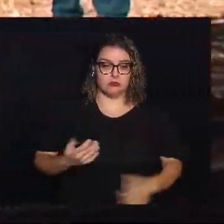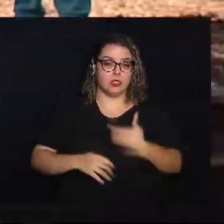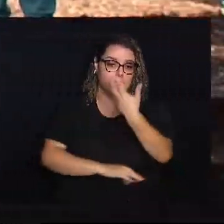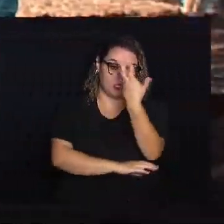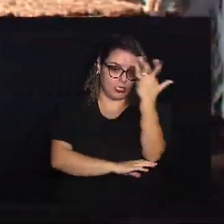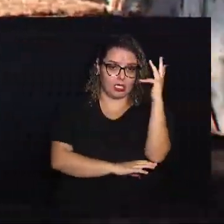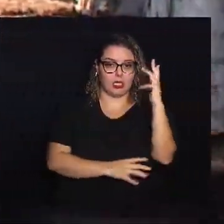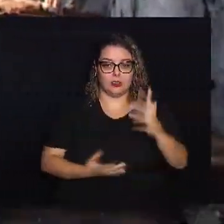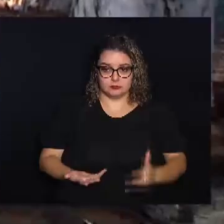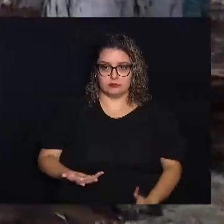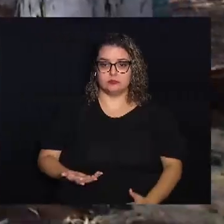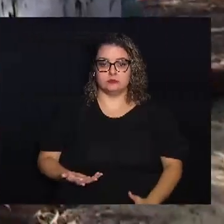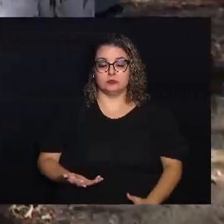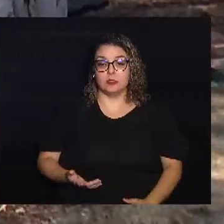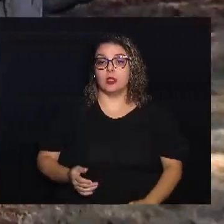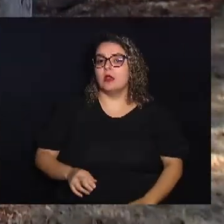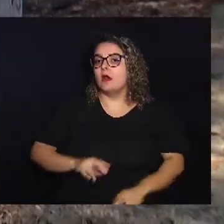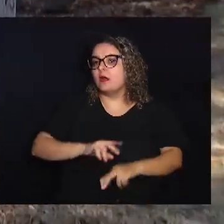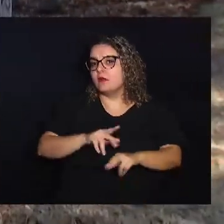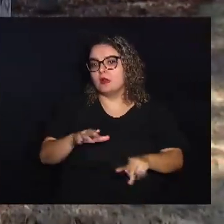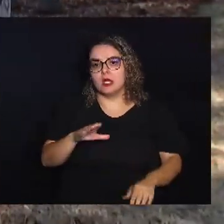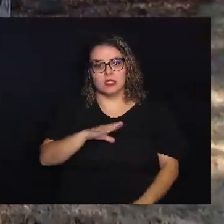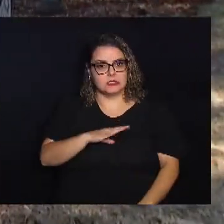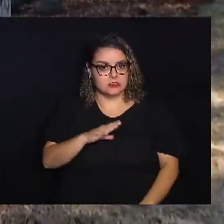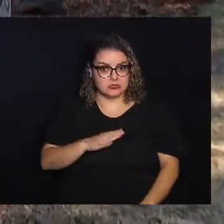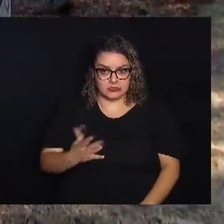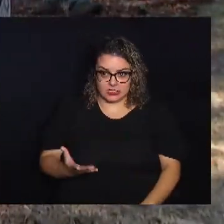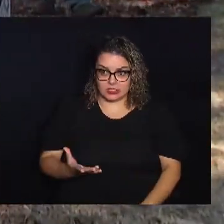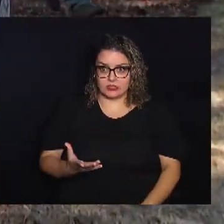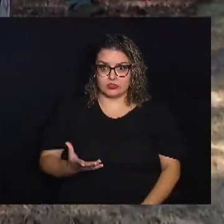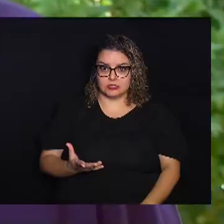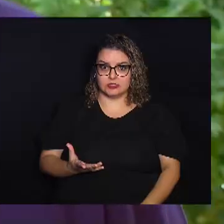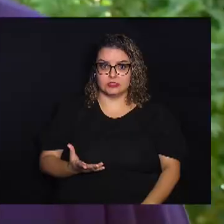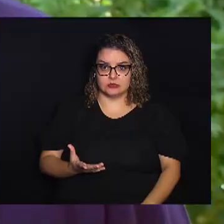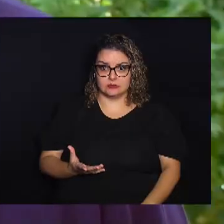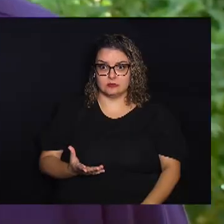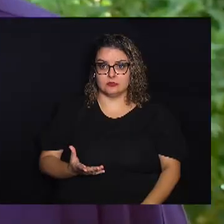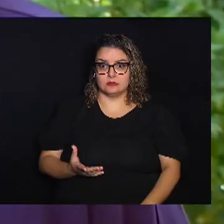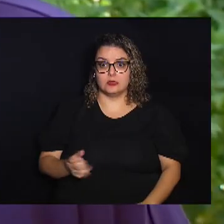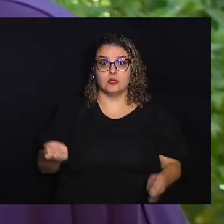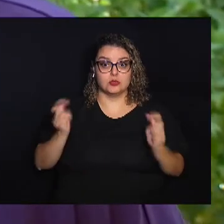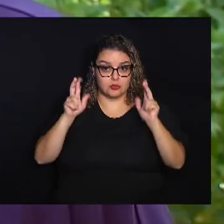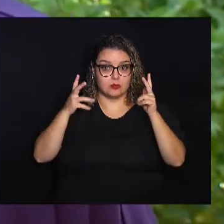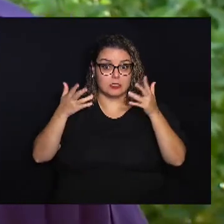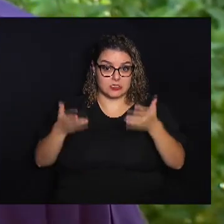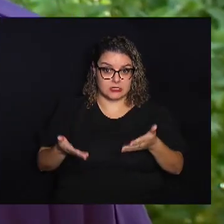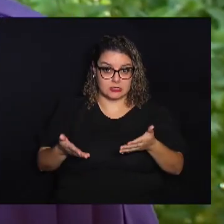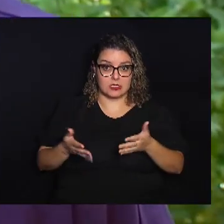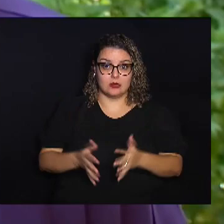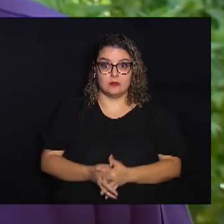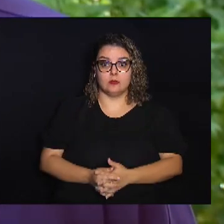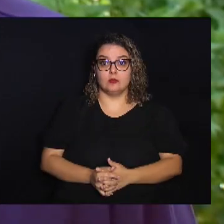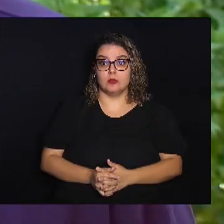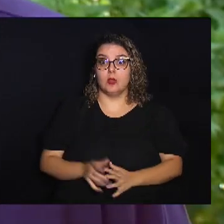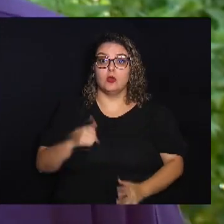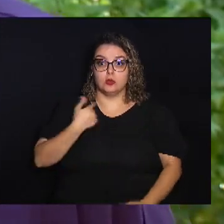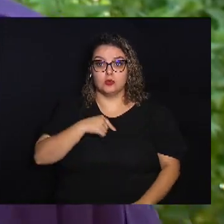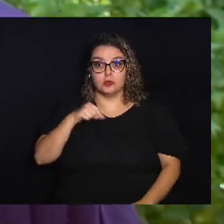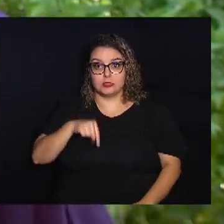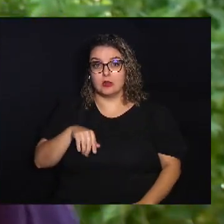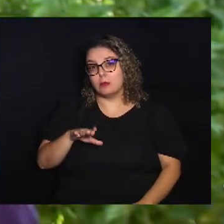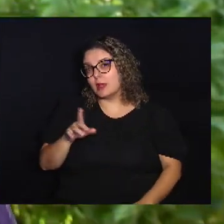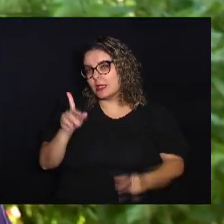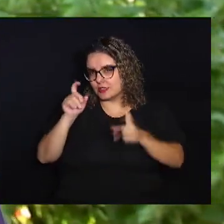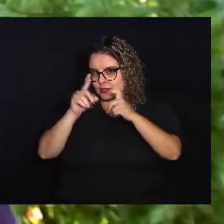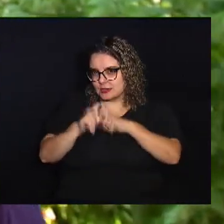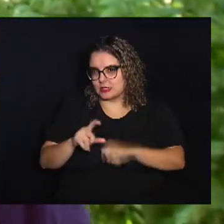Campinas tem vários municípios Que estão sobre esse alerta No caso nosso aqui é mais difícil